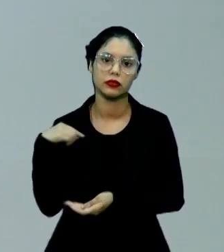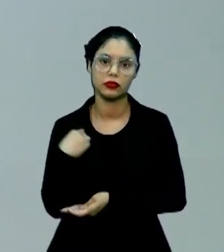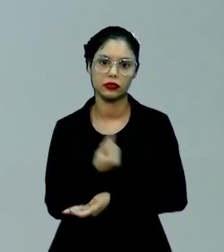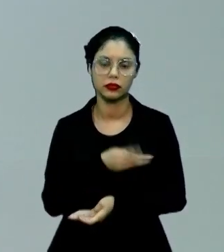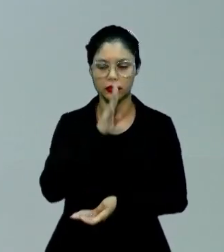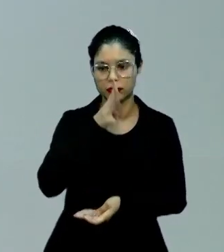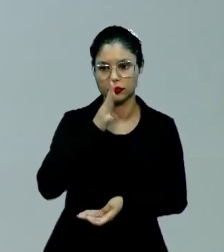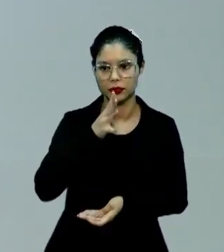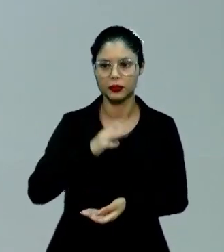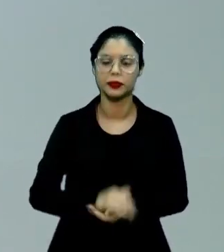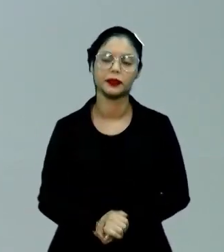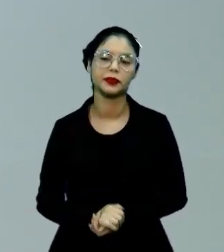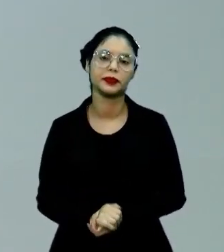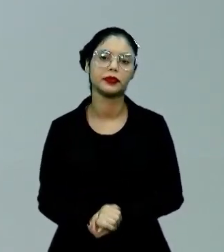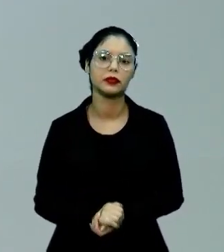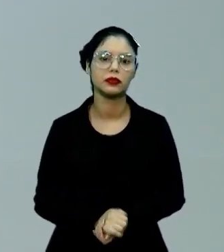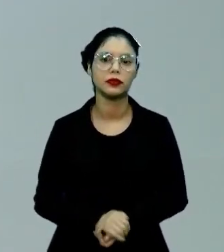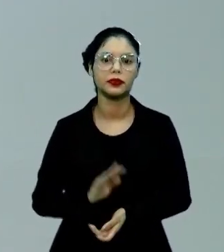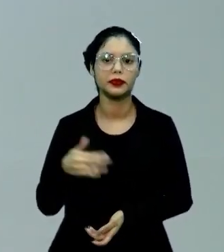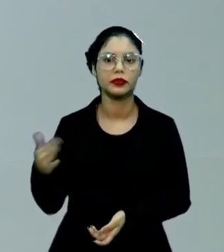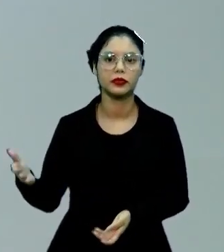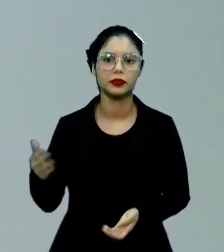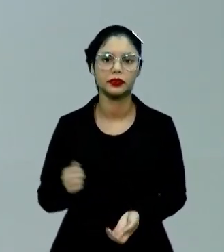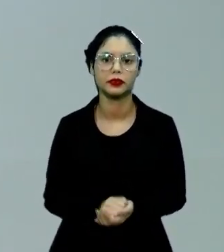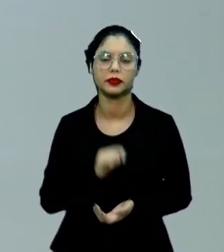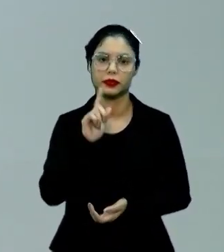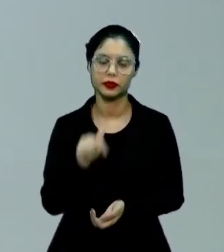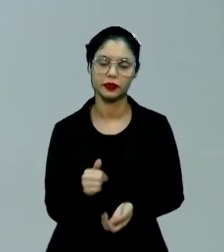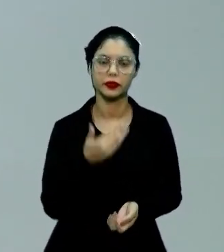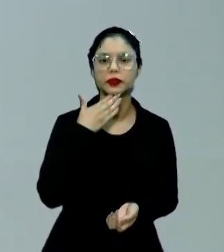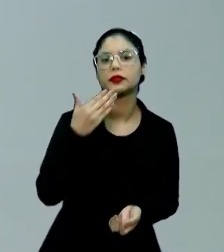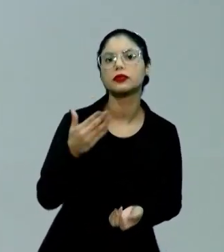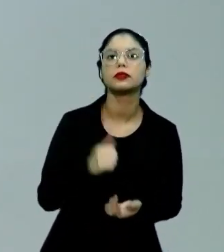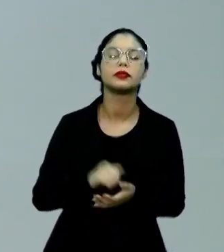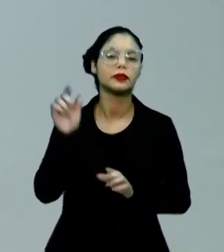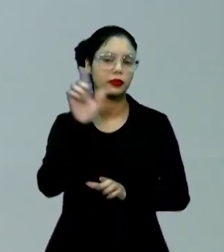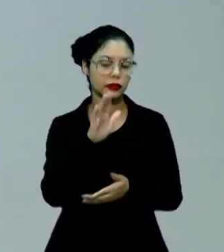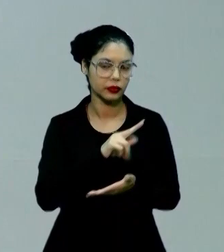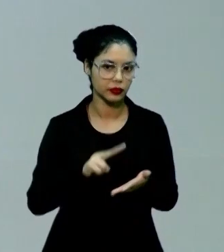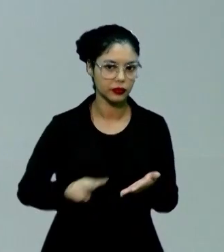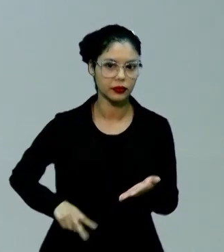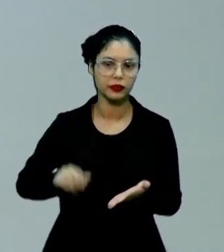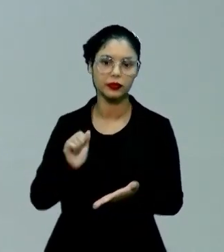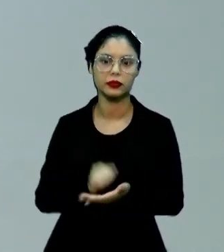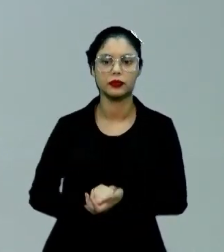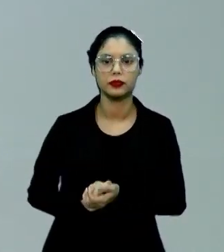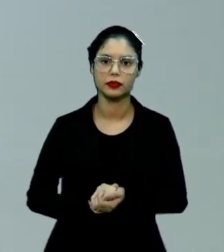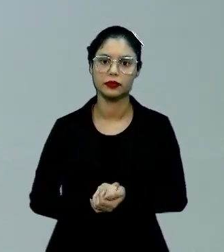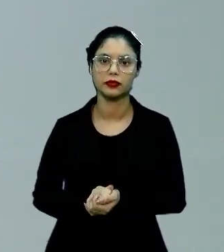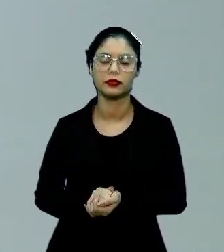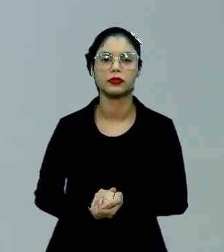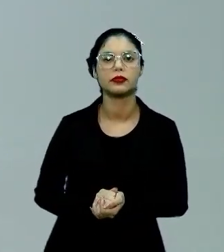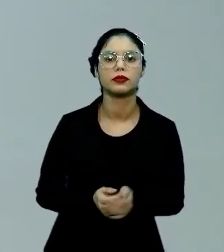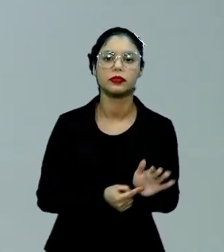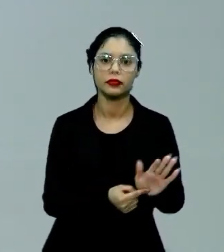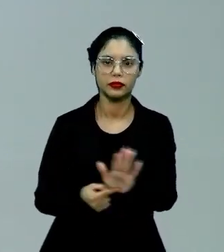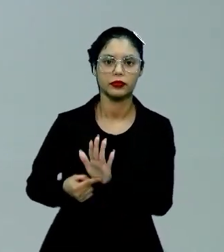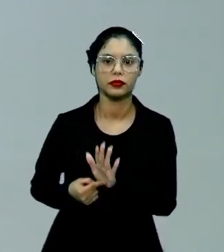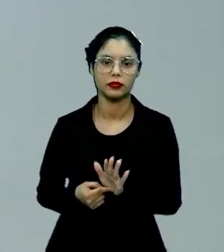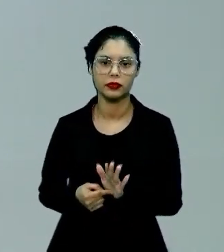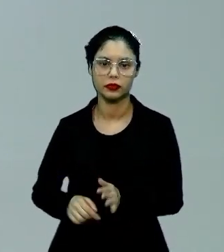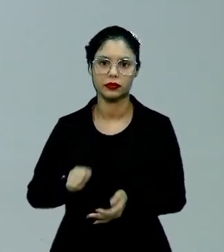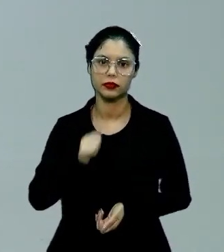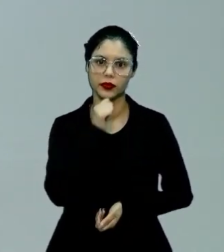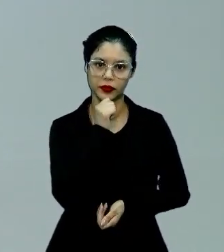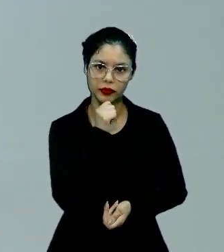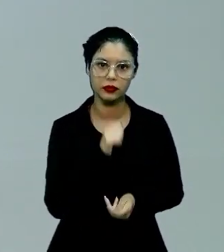crítica. Então, quando é solicitada esse tipo de leitura, a gente observa, para além do deleite,